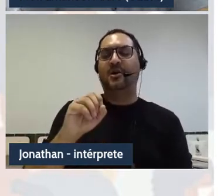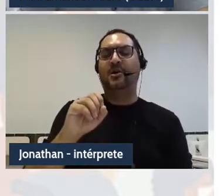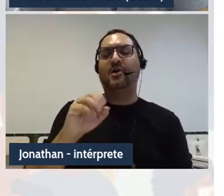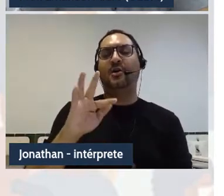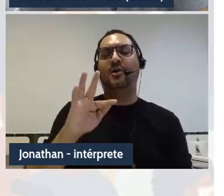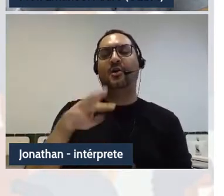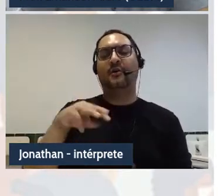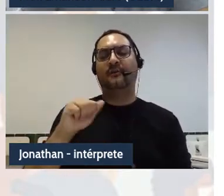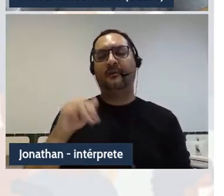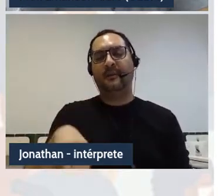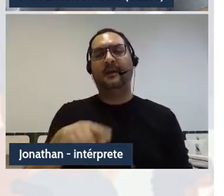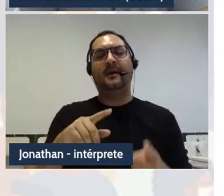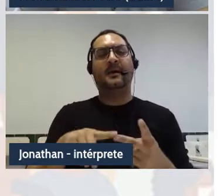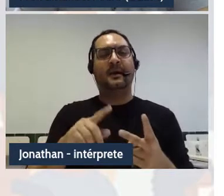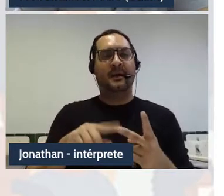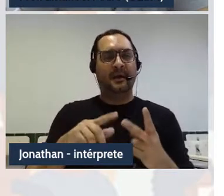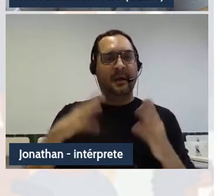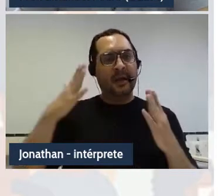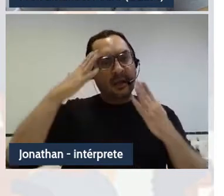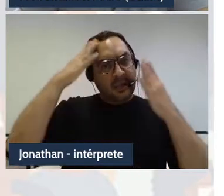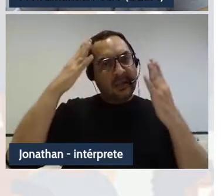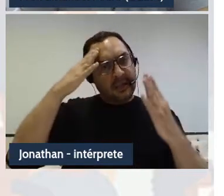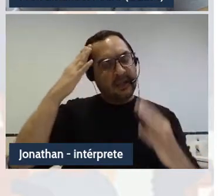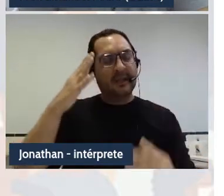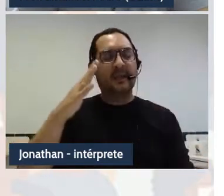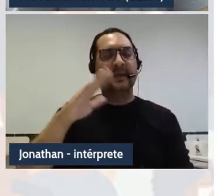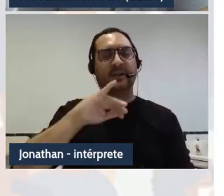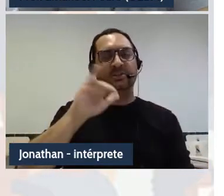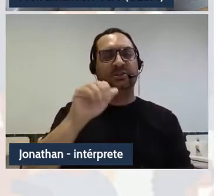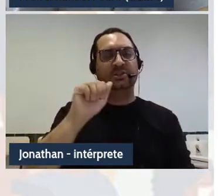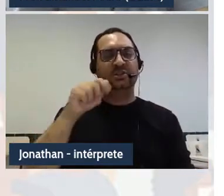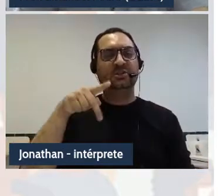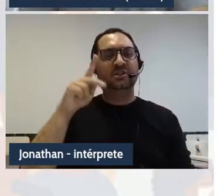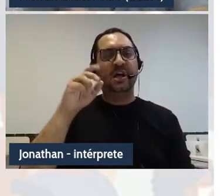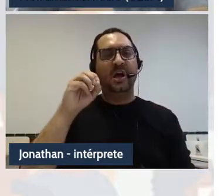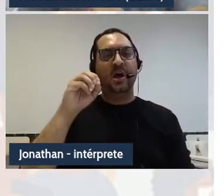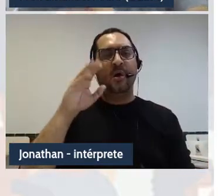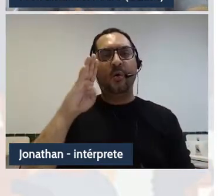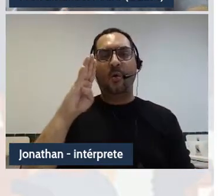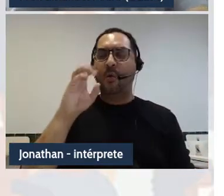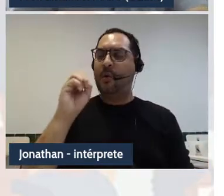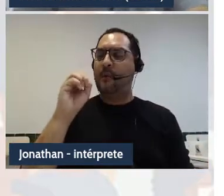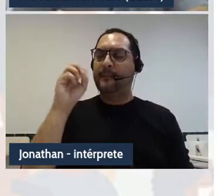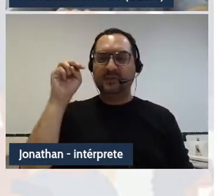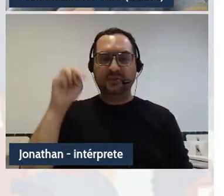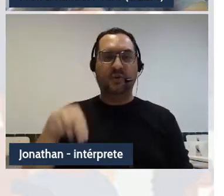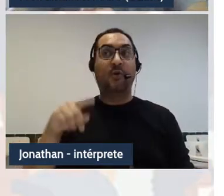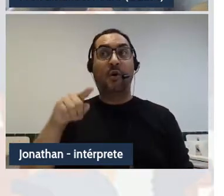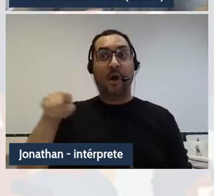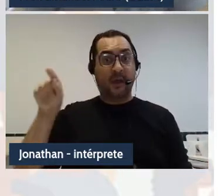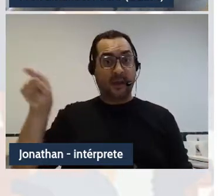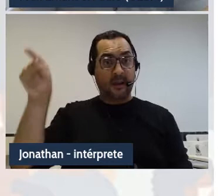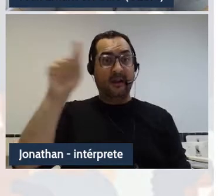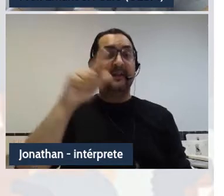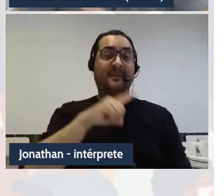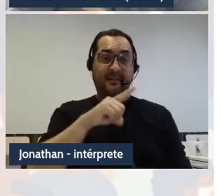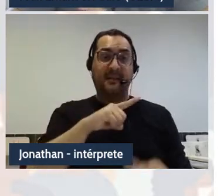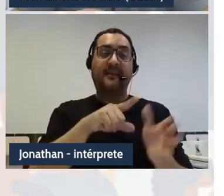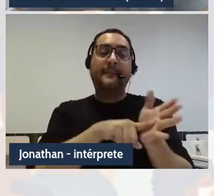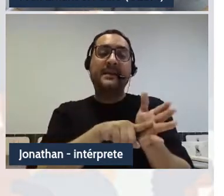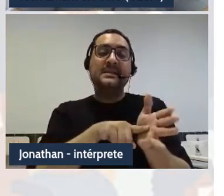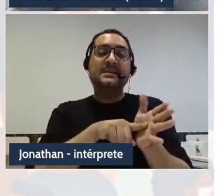Homer Jacobson, de Betheson. Todas essas propostas ou todas as pesquisas que esses teóricos